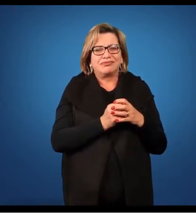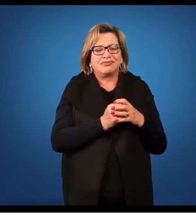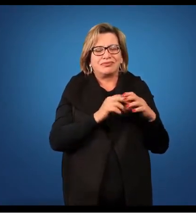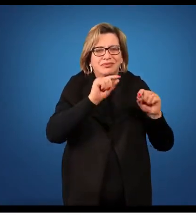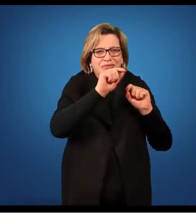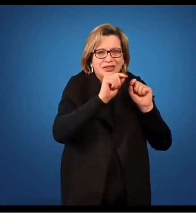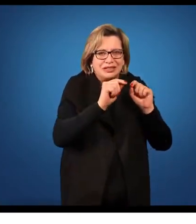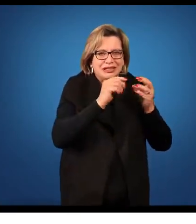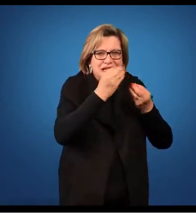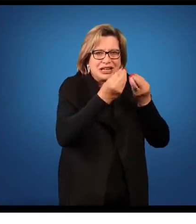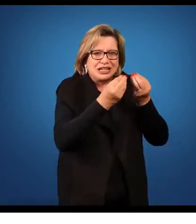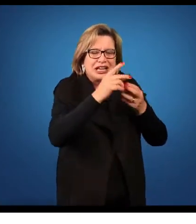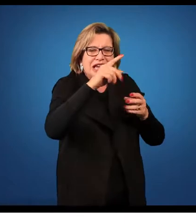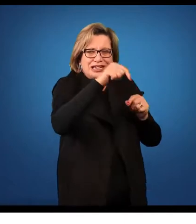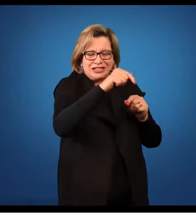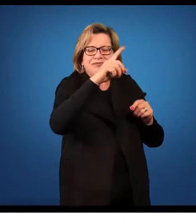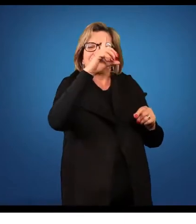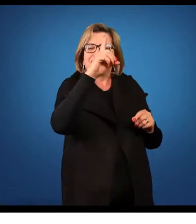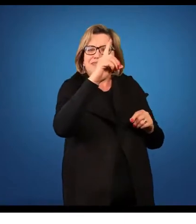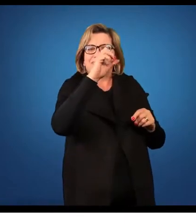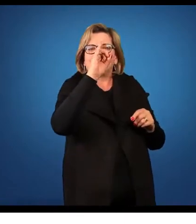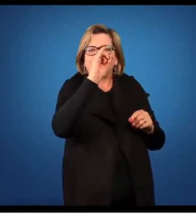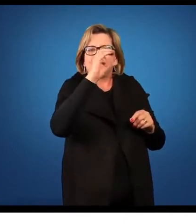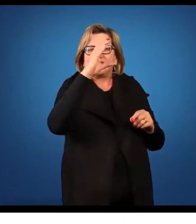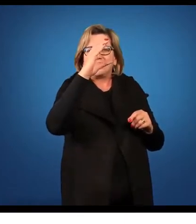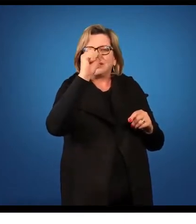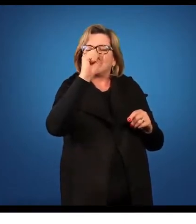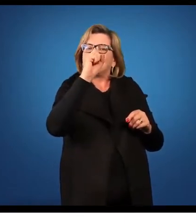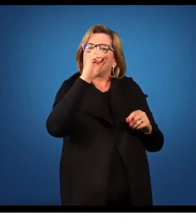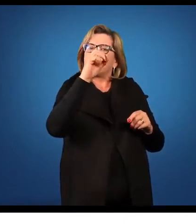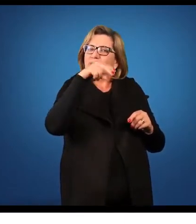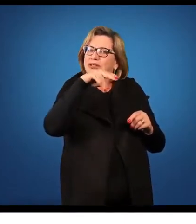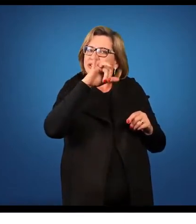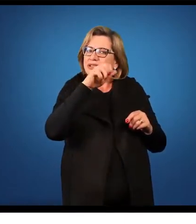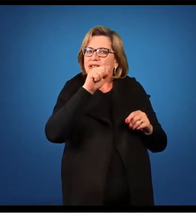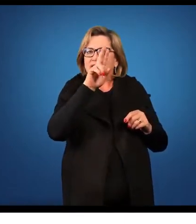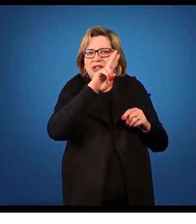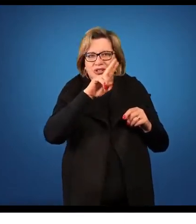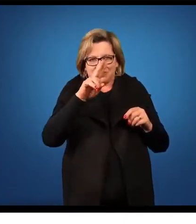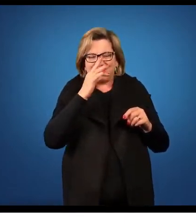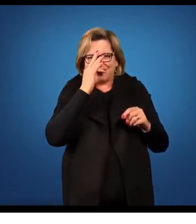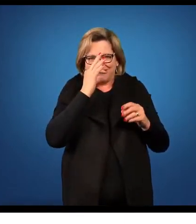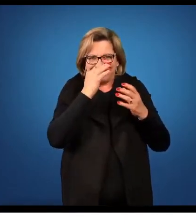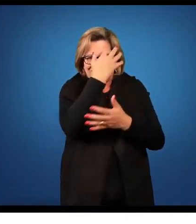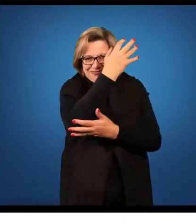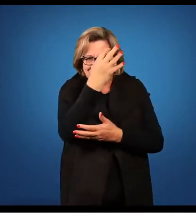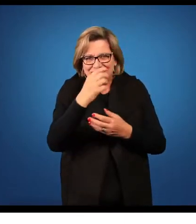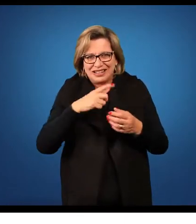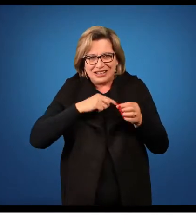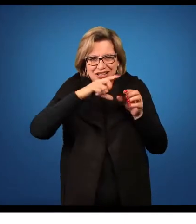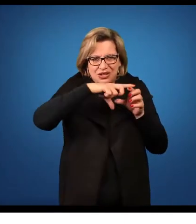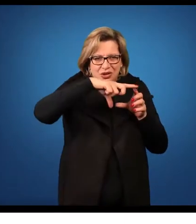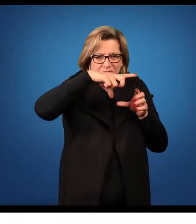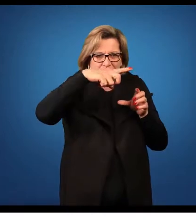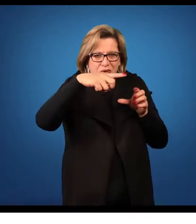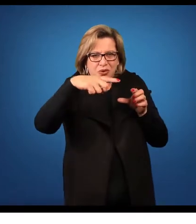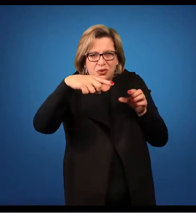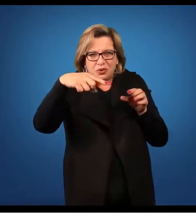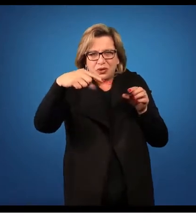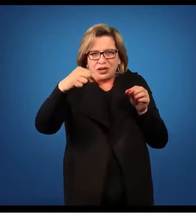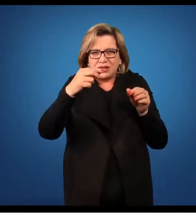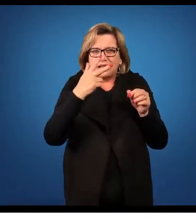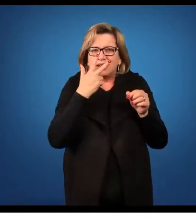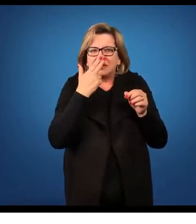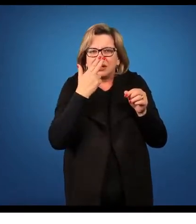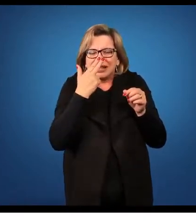Então, essa dicônia, ela apresenta essas folhas grandes, espraiadas, assim, que lembram o